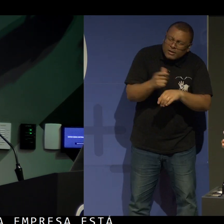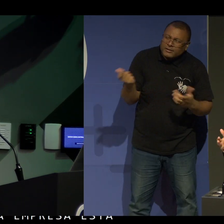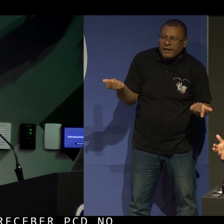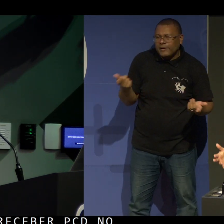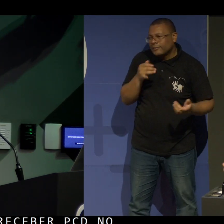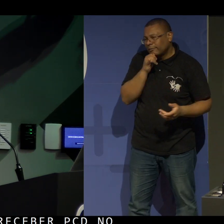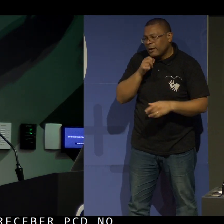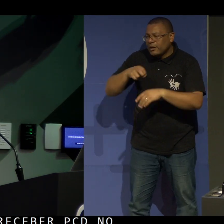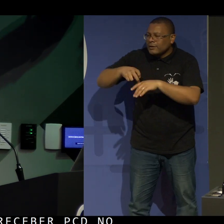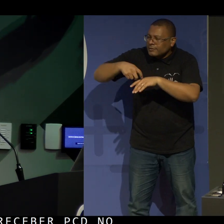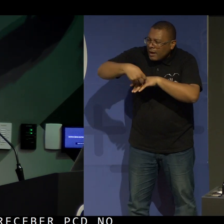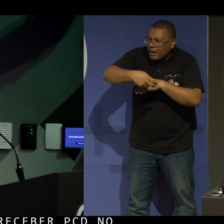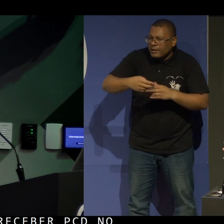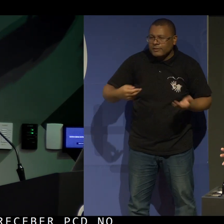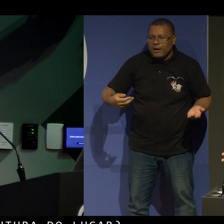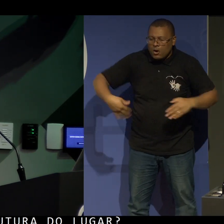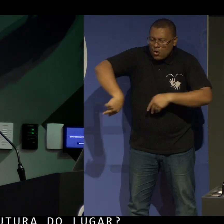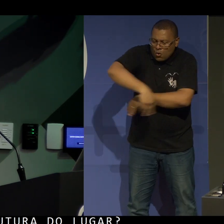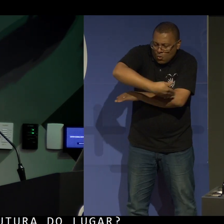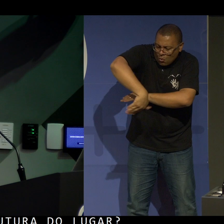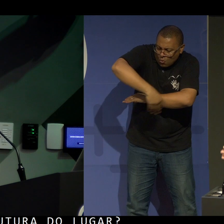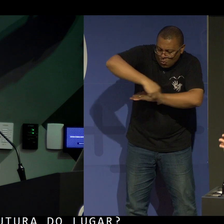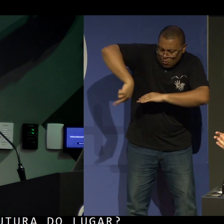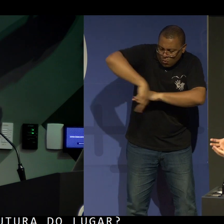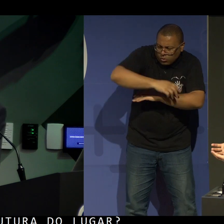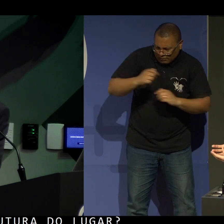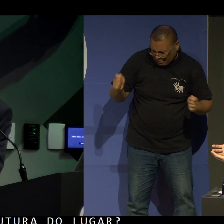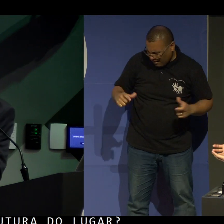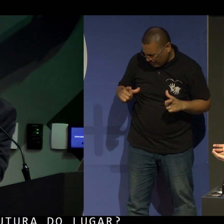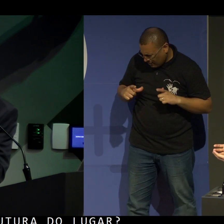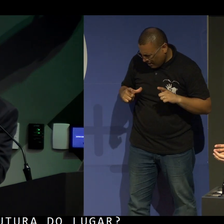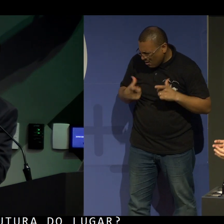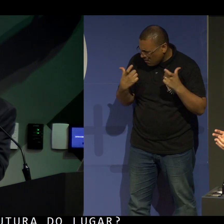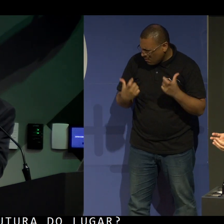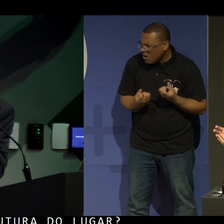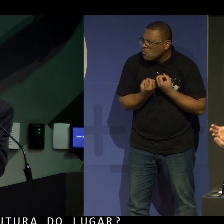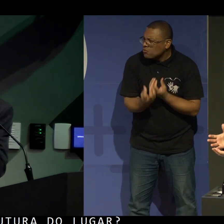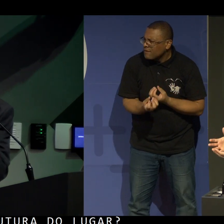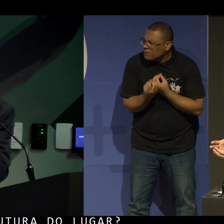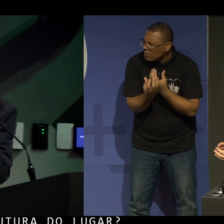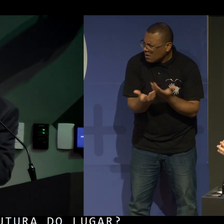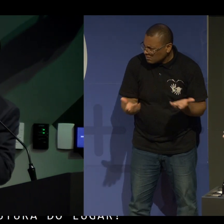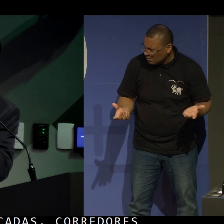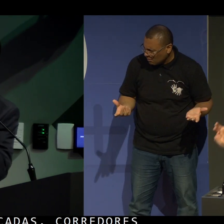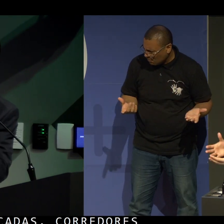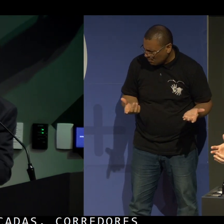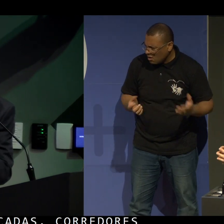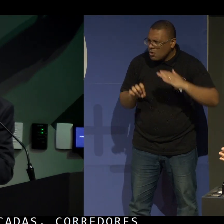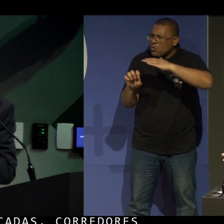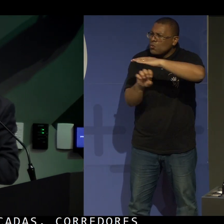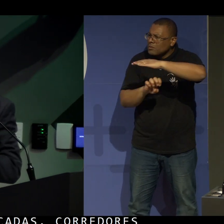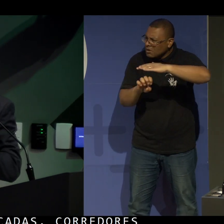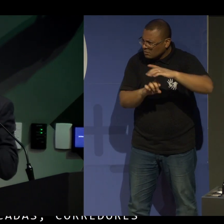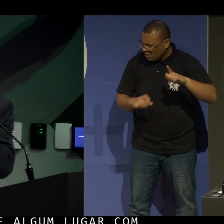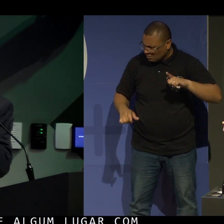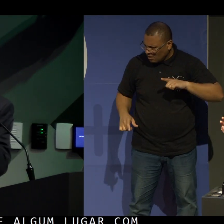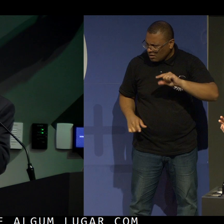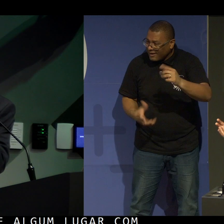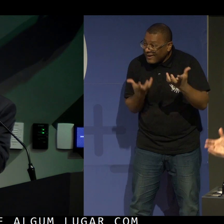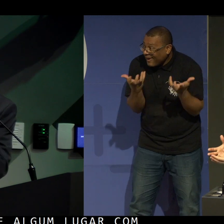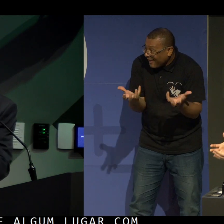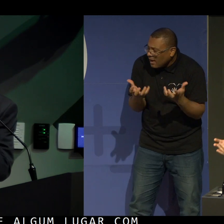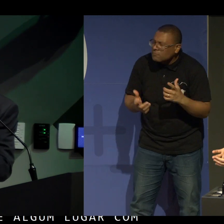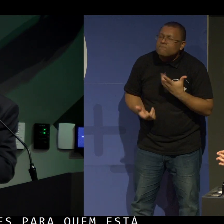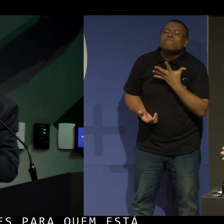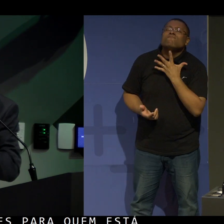corredores, pequenos e afins. Existe algum lugar com essas informações para quem está nos assistindo, o empresário que está assistindo, aquele que